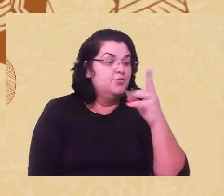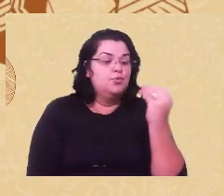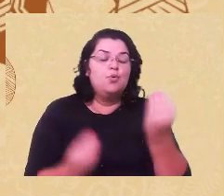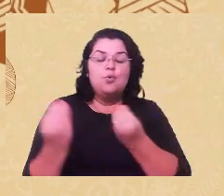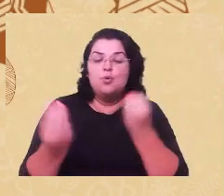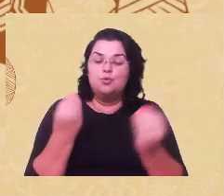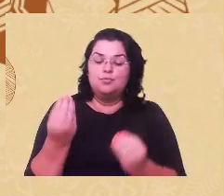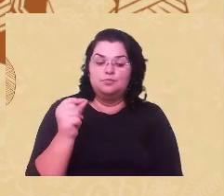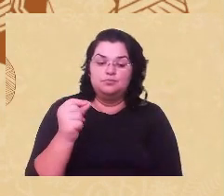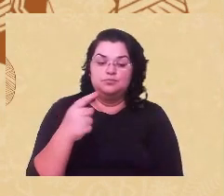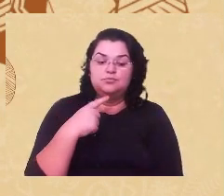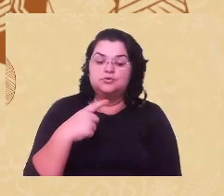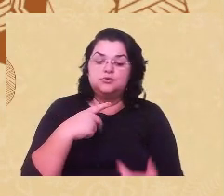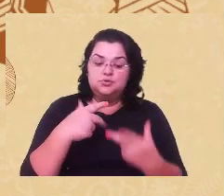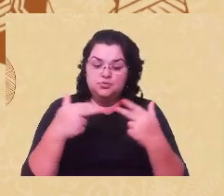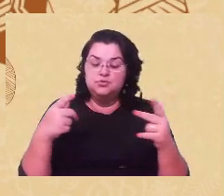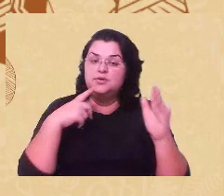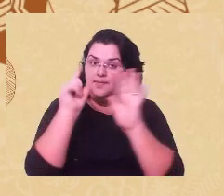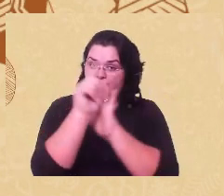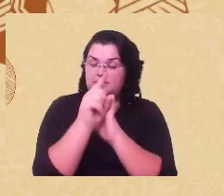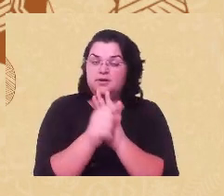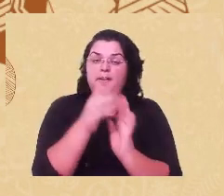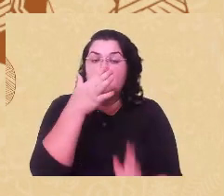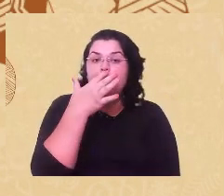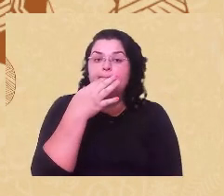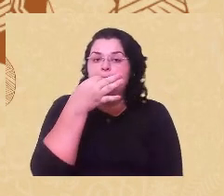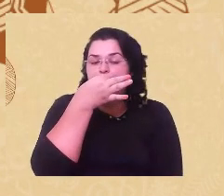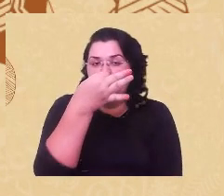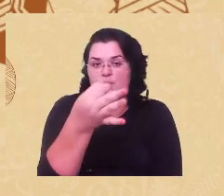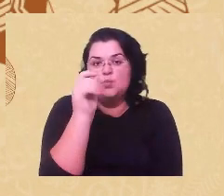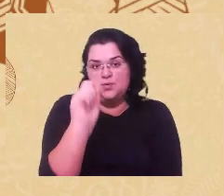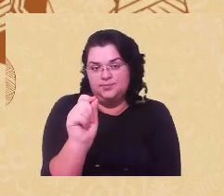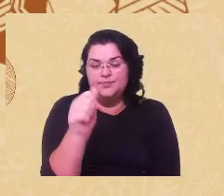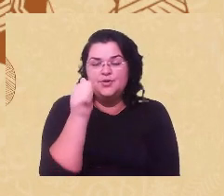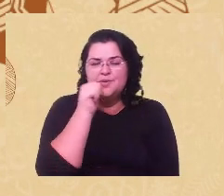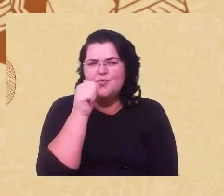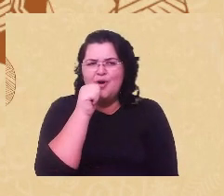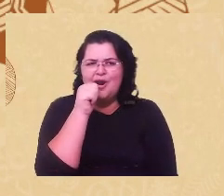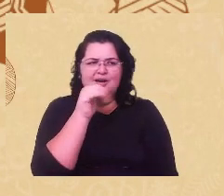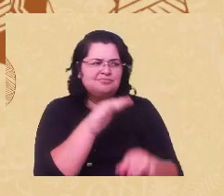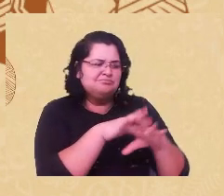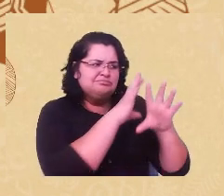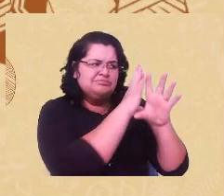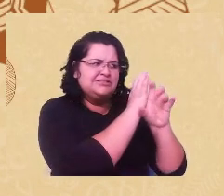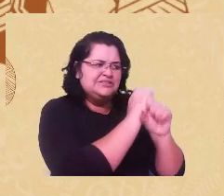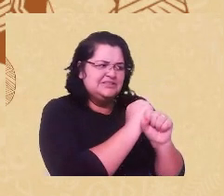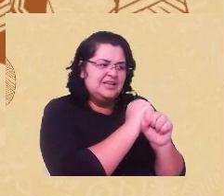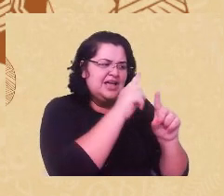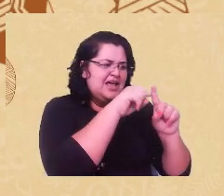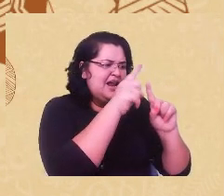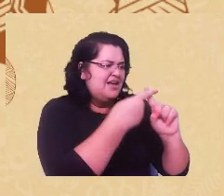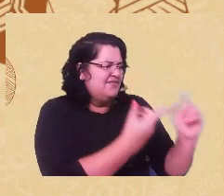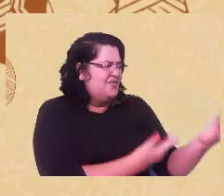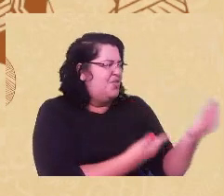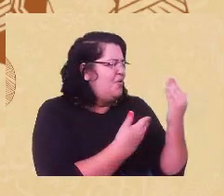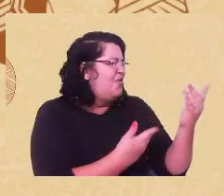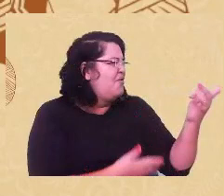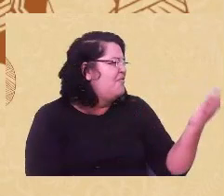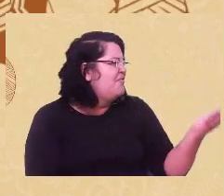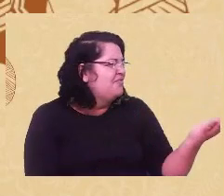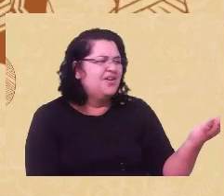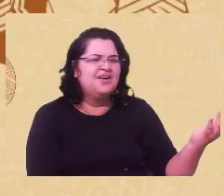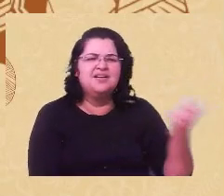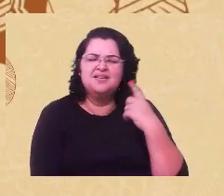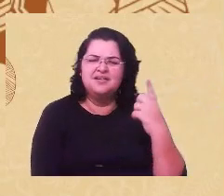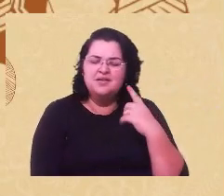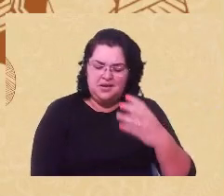algumas pesquisadoras afirmam, né, as mulheres negras são maioria entre as que engravidam cedo, as mulheres negras são maioritas que